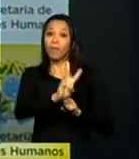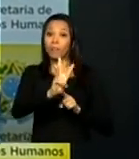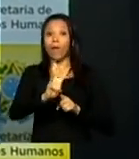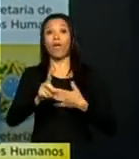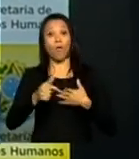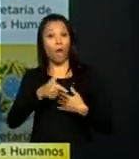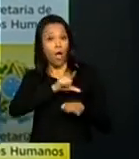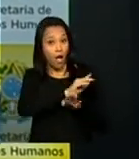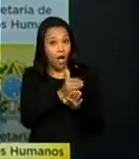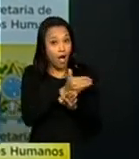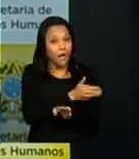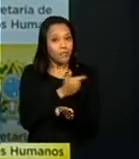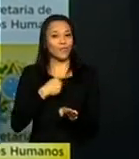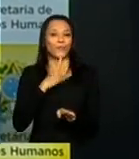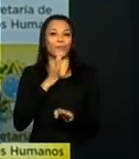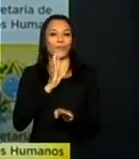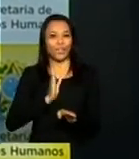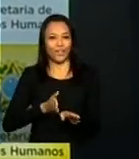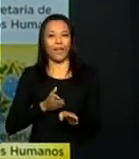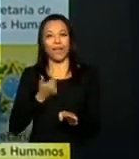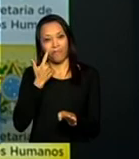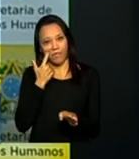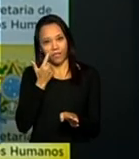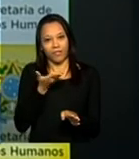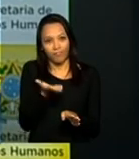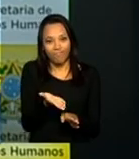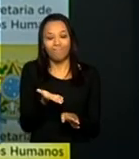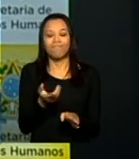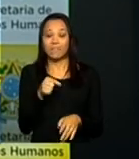antecipadamente. E, sem dúvida alguma,